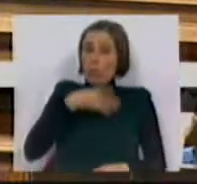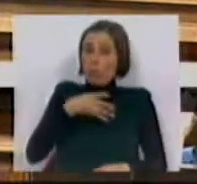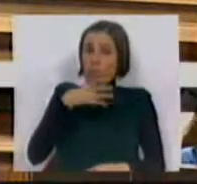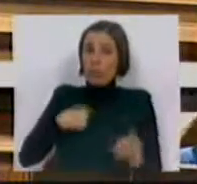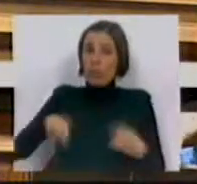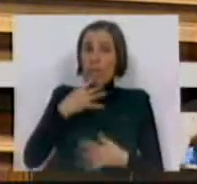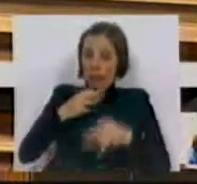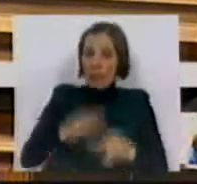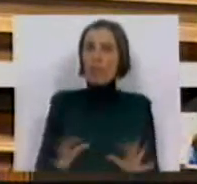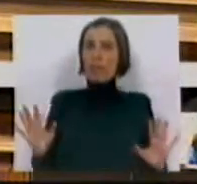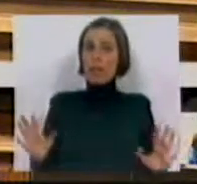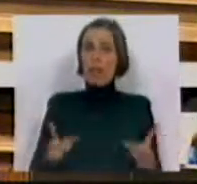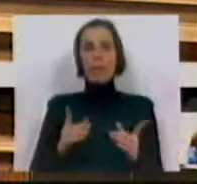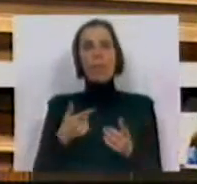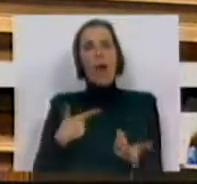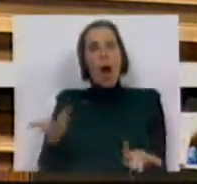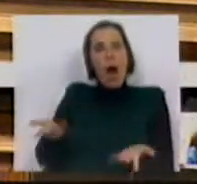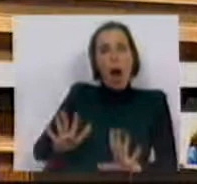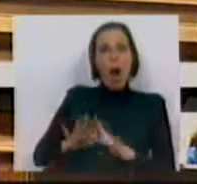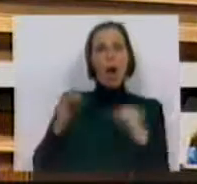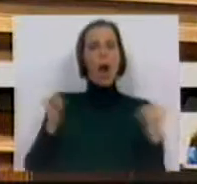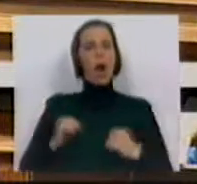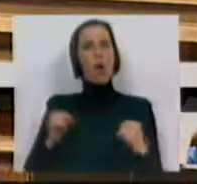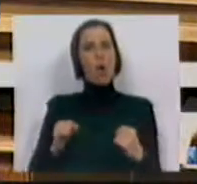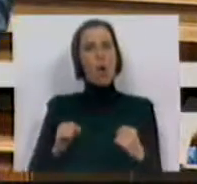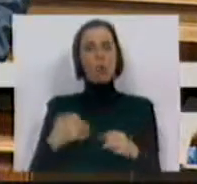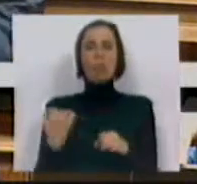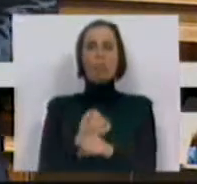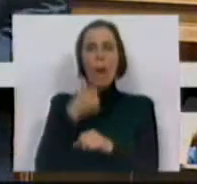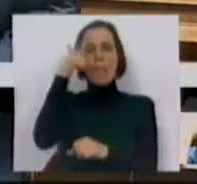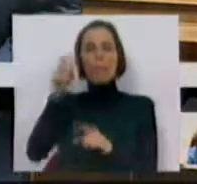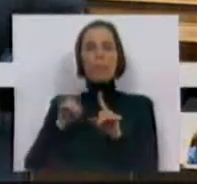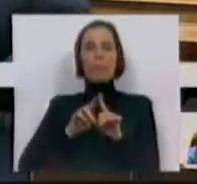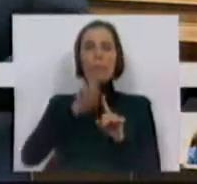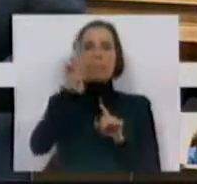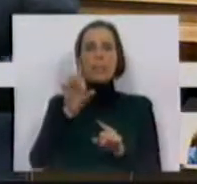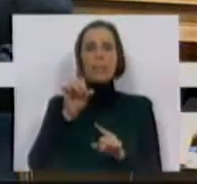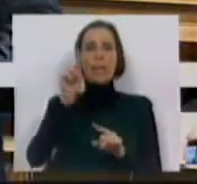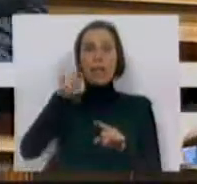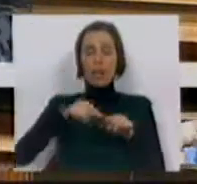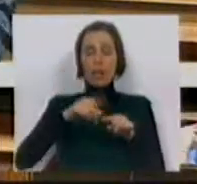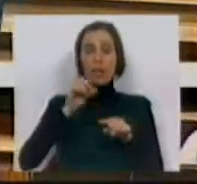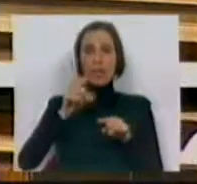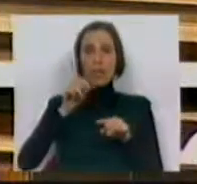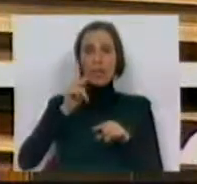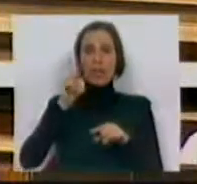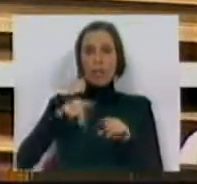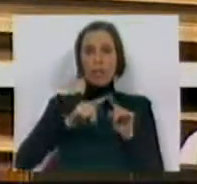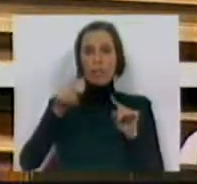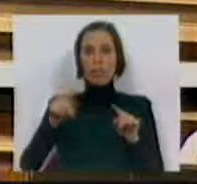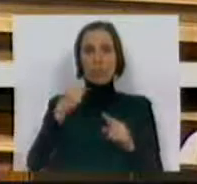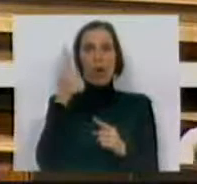e estamos a afirmar. A dispensa do acordo para o trabalhador ser deslocado até 60 km hora é